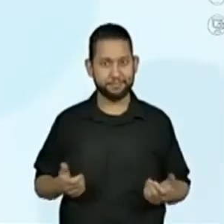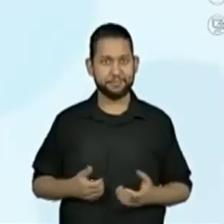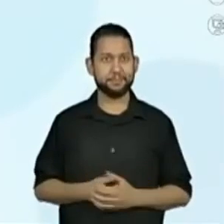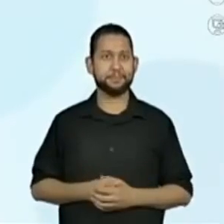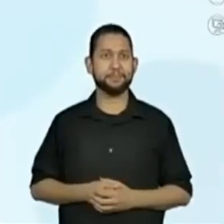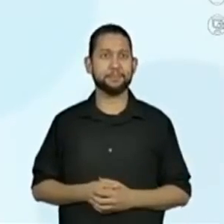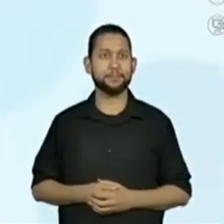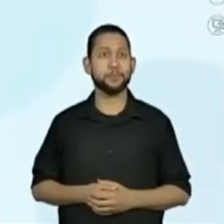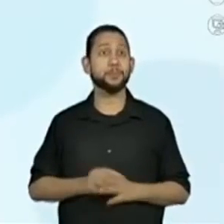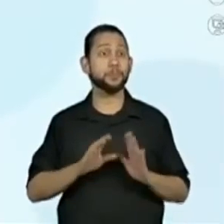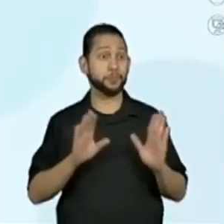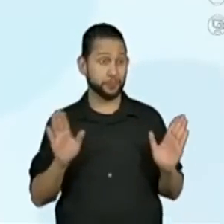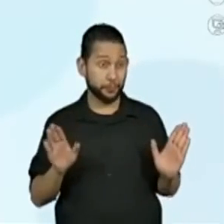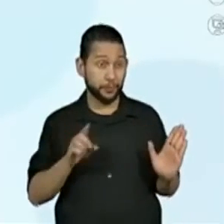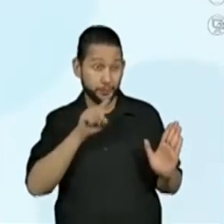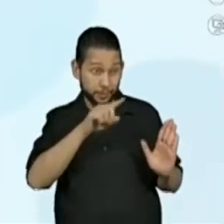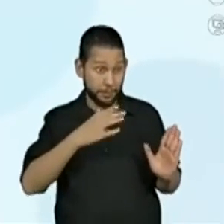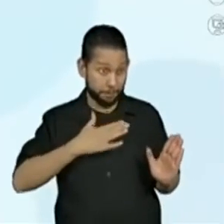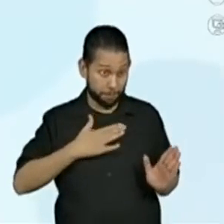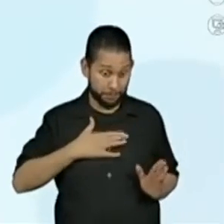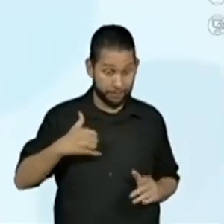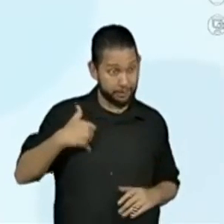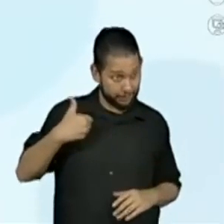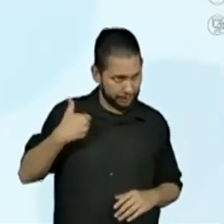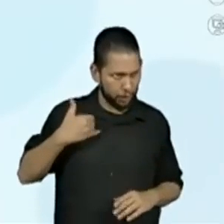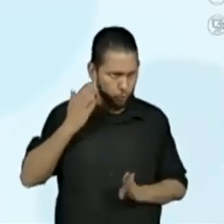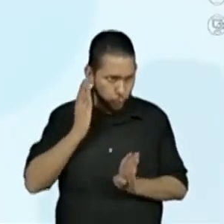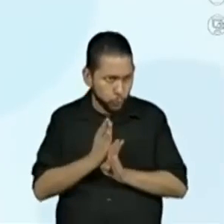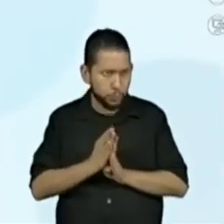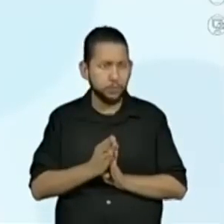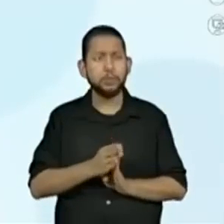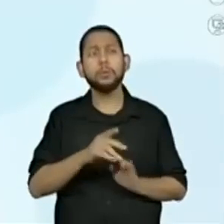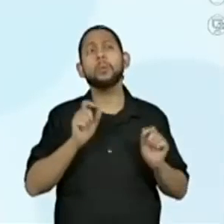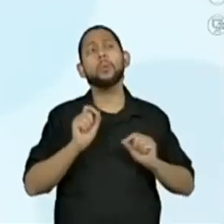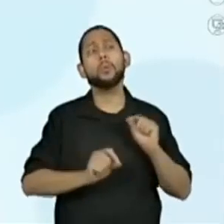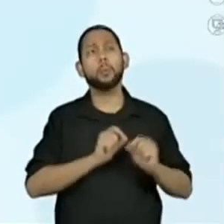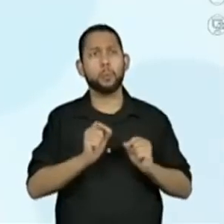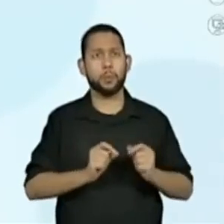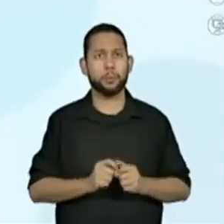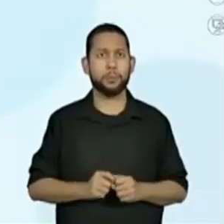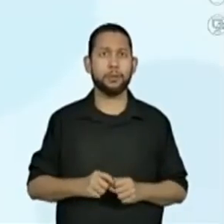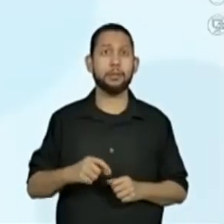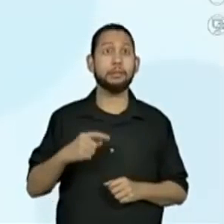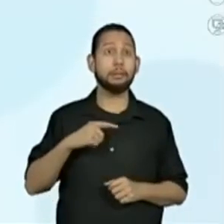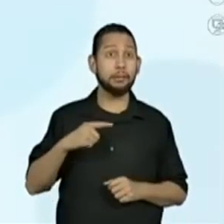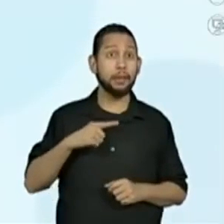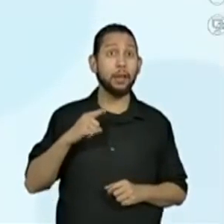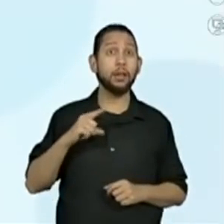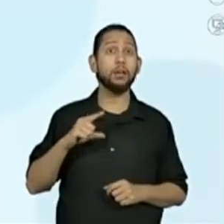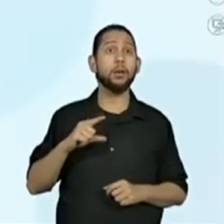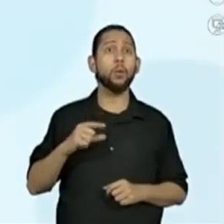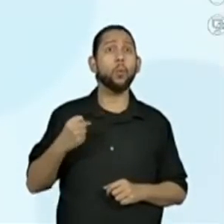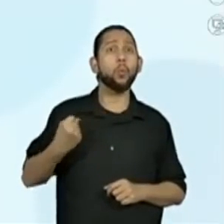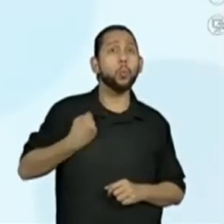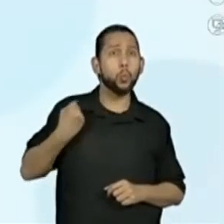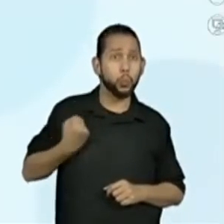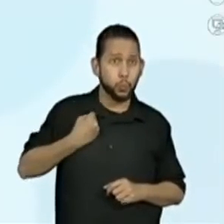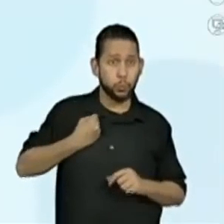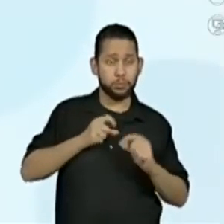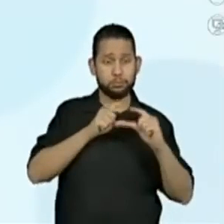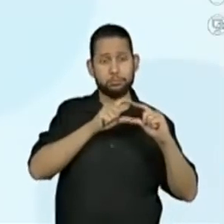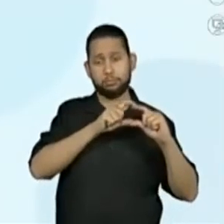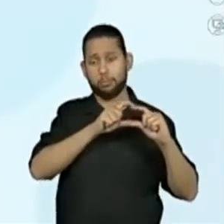Para descobrir a minha idade, você precisa encontrar o valor desconhecido da